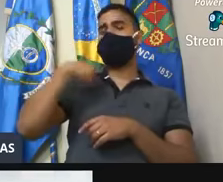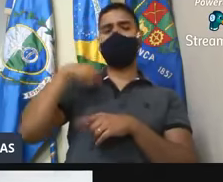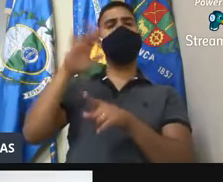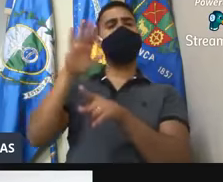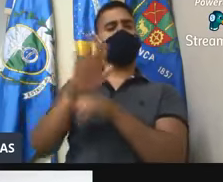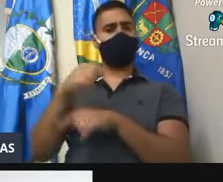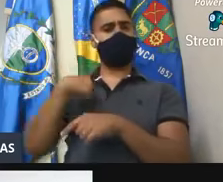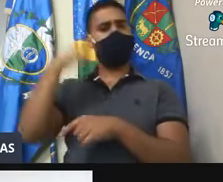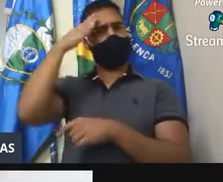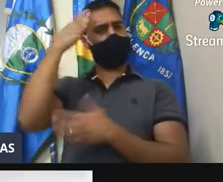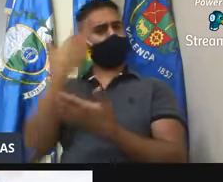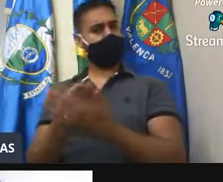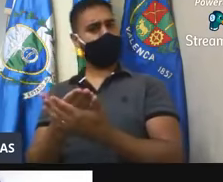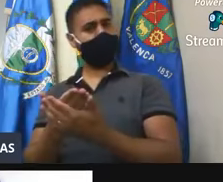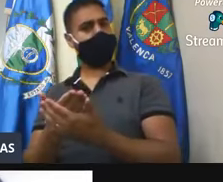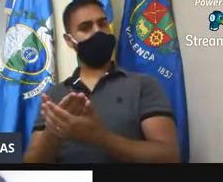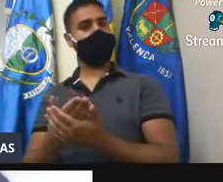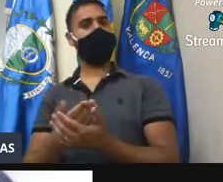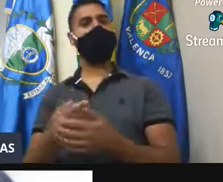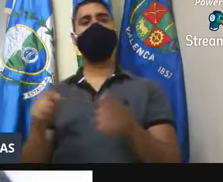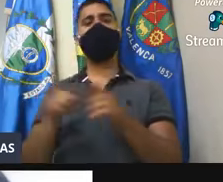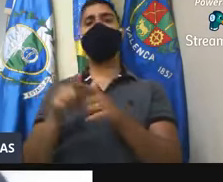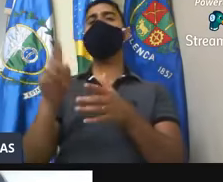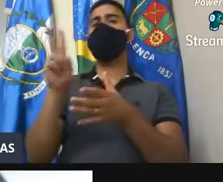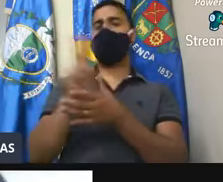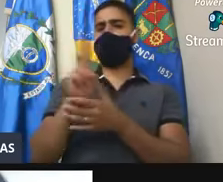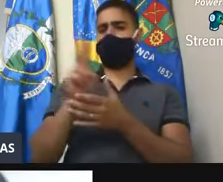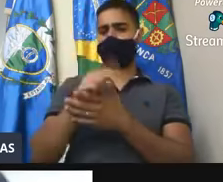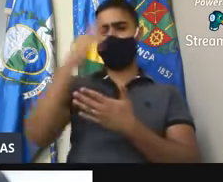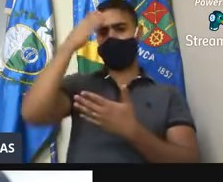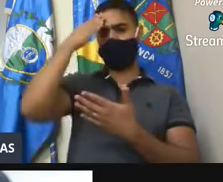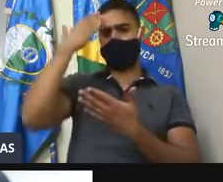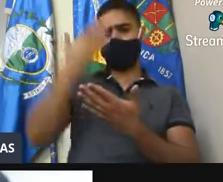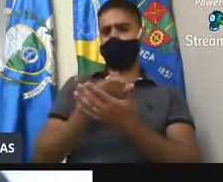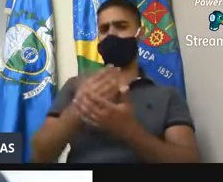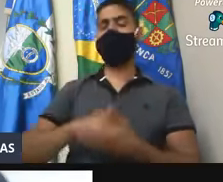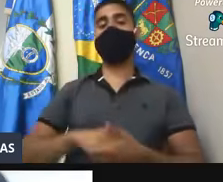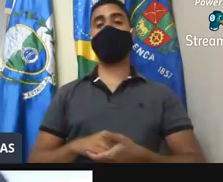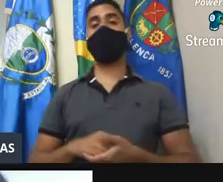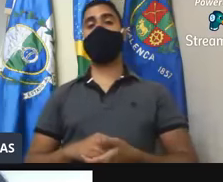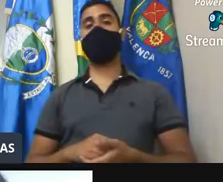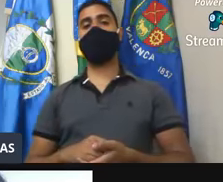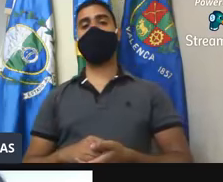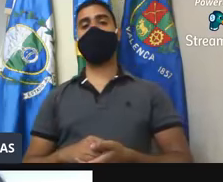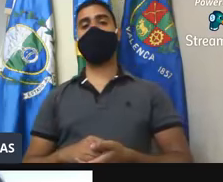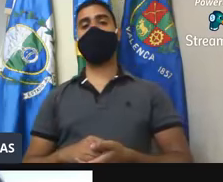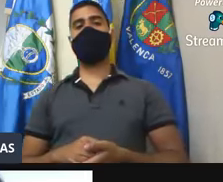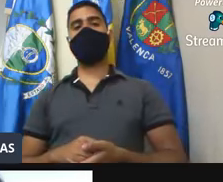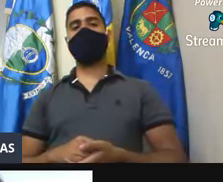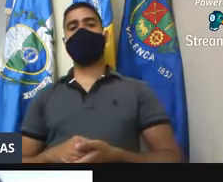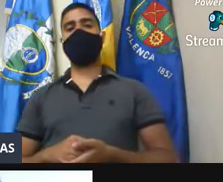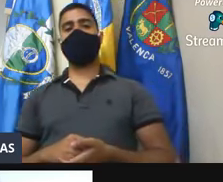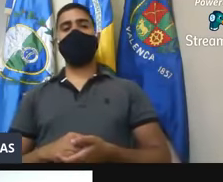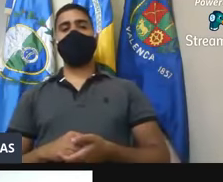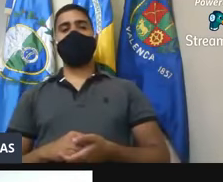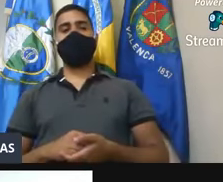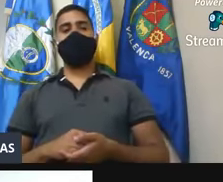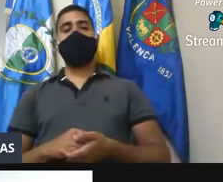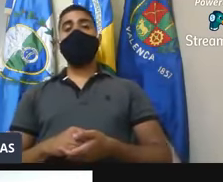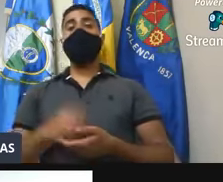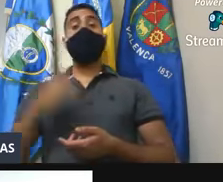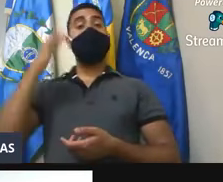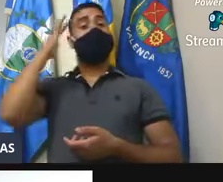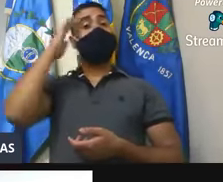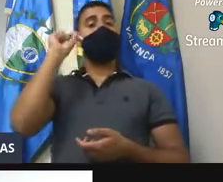eu acredito, e que Valença acredita. Então, eu acho que a gente vai dar um passo. A gente vai avançar um